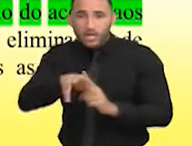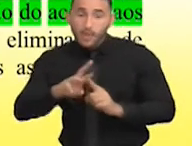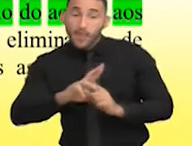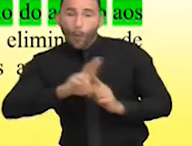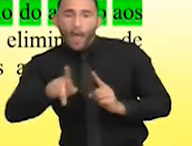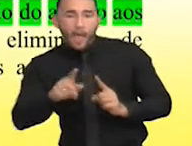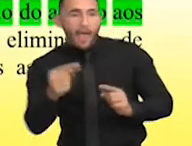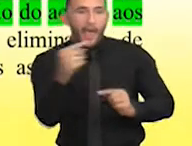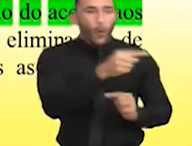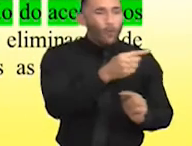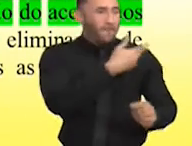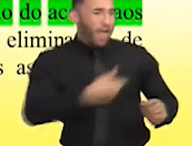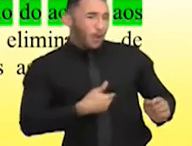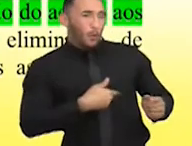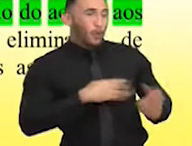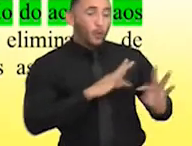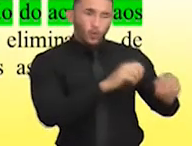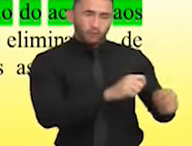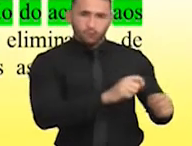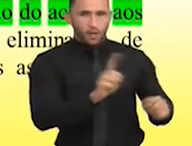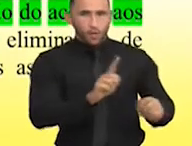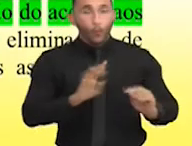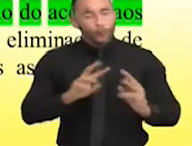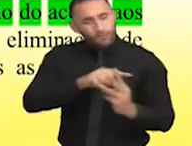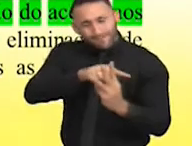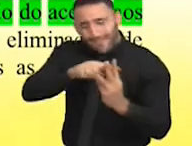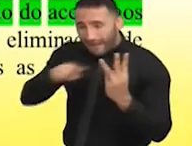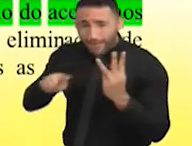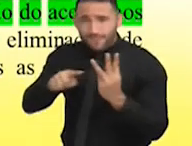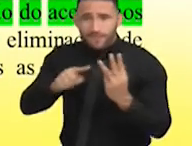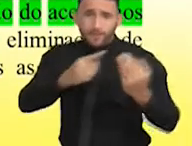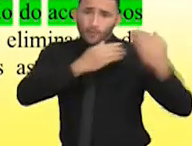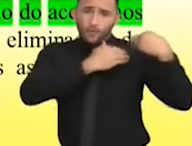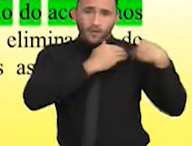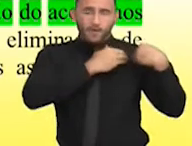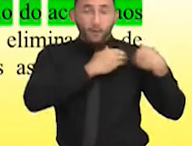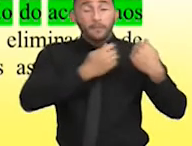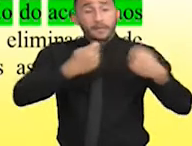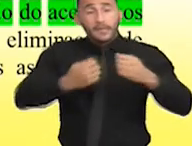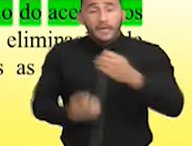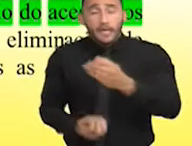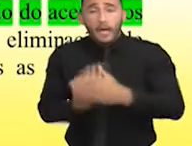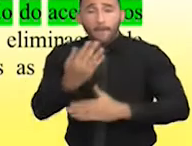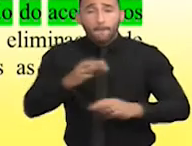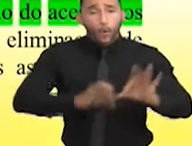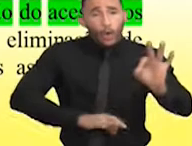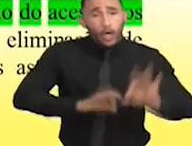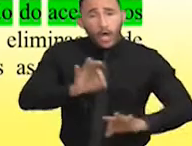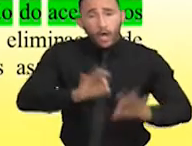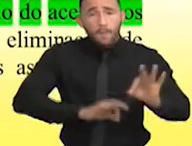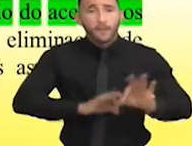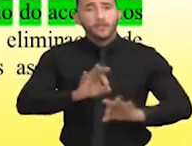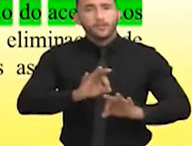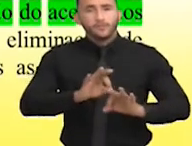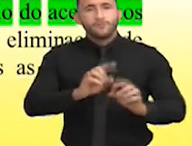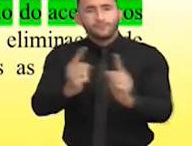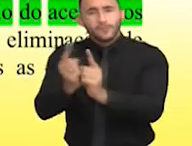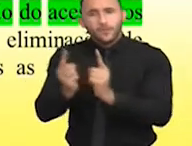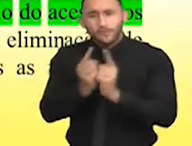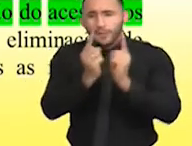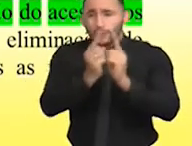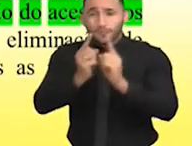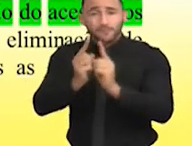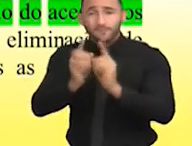dos três. Segundo, de se criar programas de prevenção e atendimento especializado. É muito importante esse atendimento